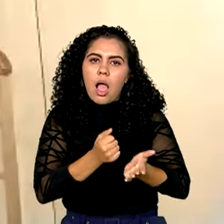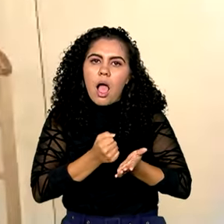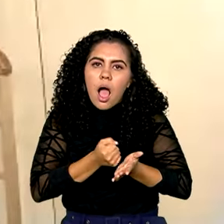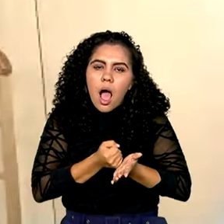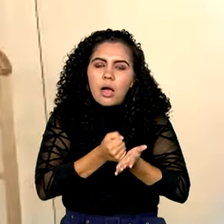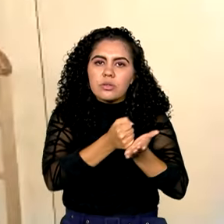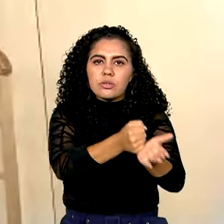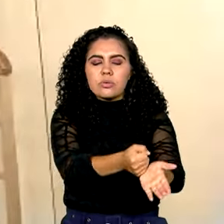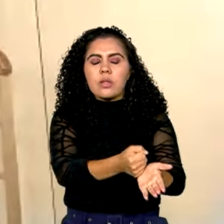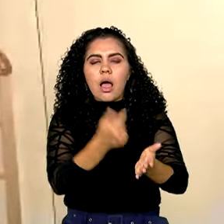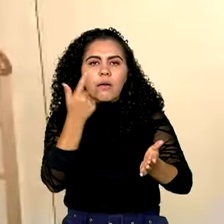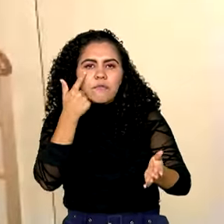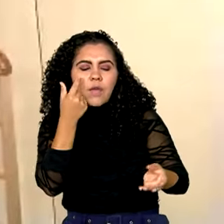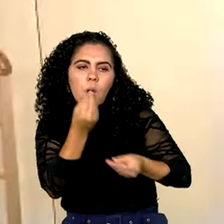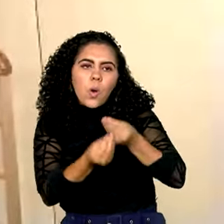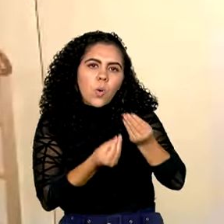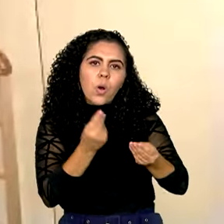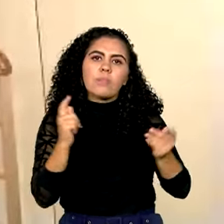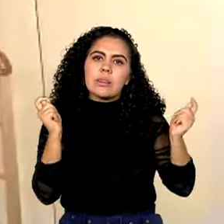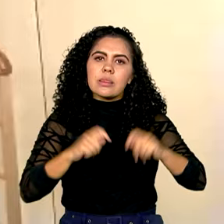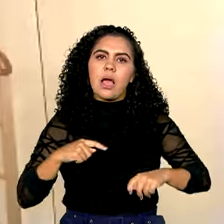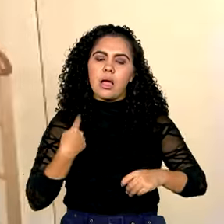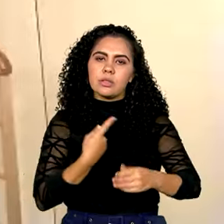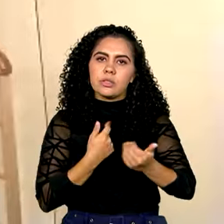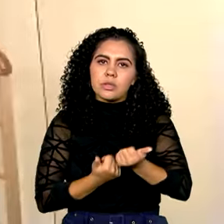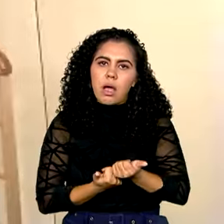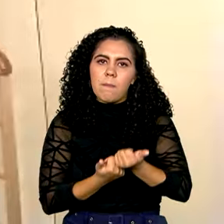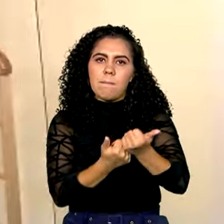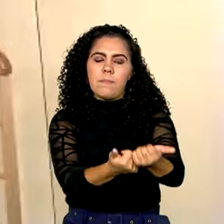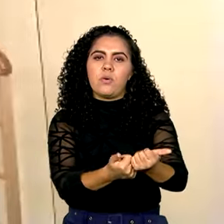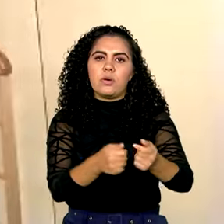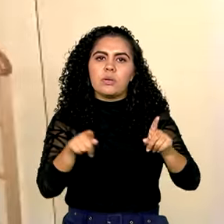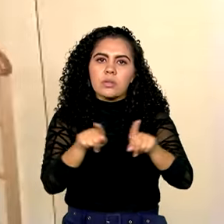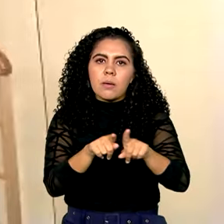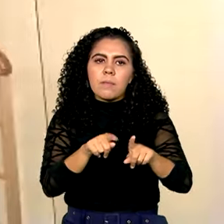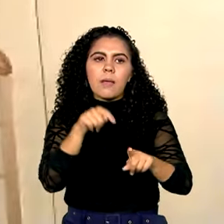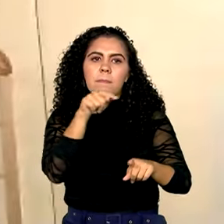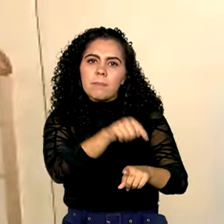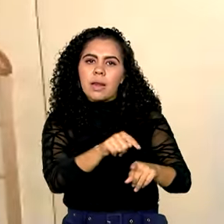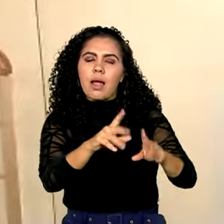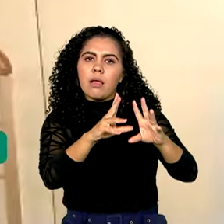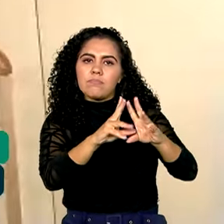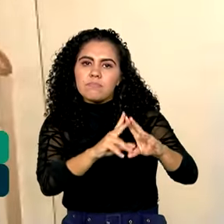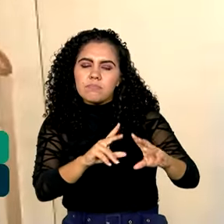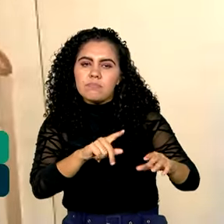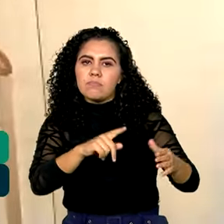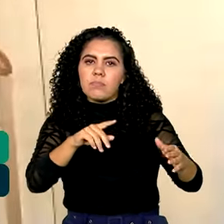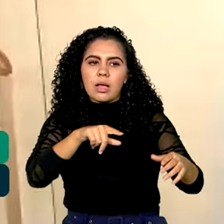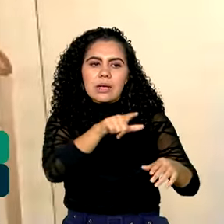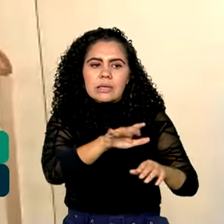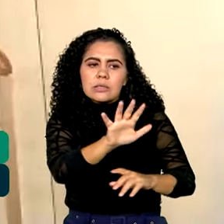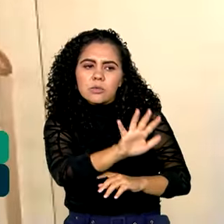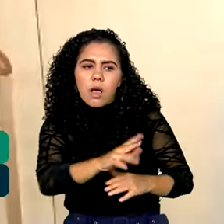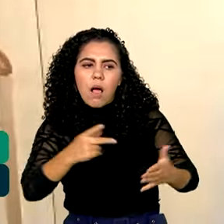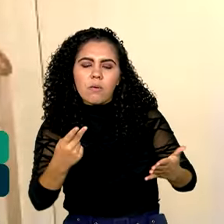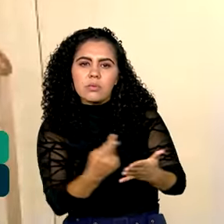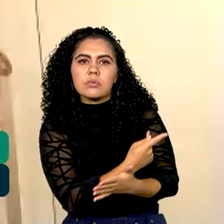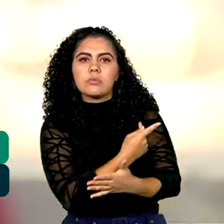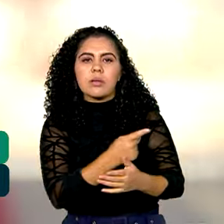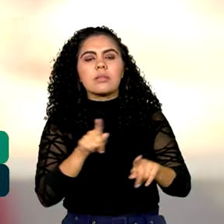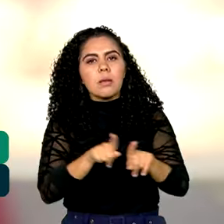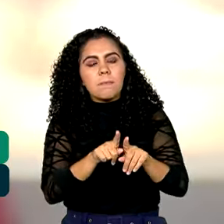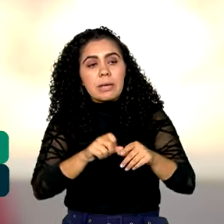pessoa e ver como podemos auxiliá-la, tirá-la daquela situação e prover, prestar a assistência que for